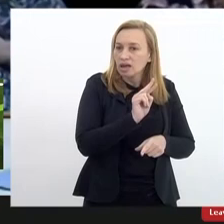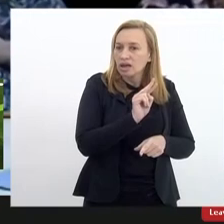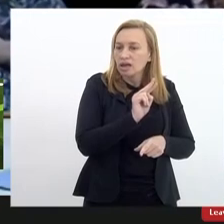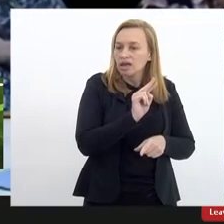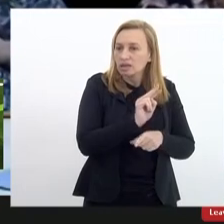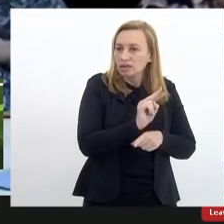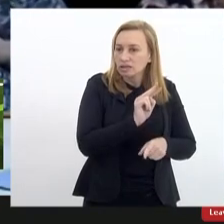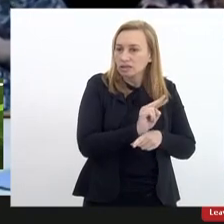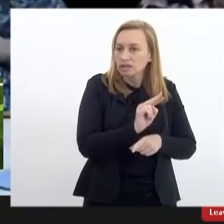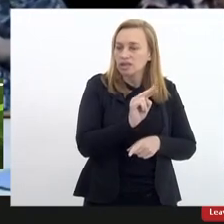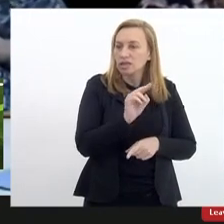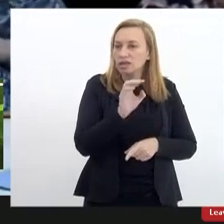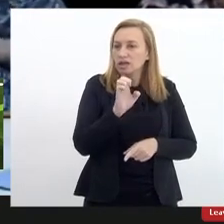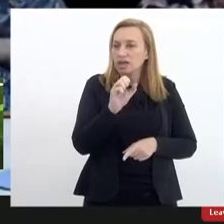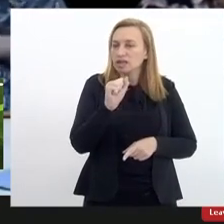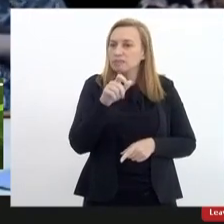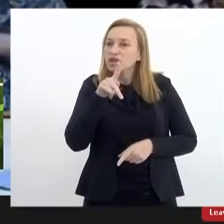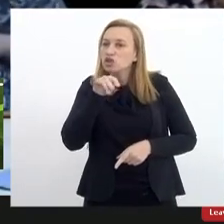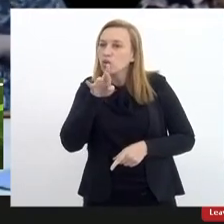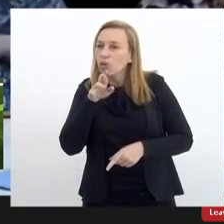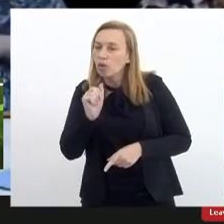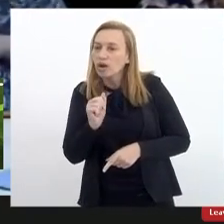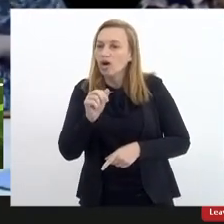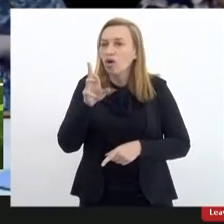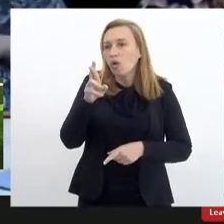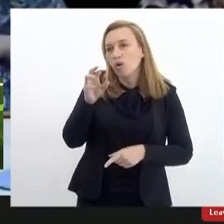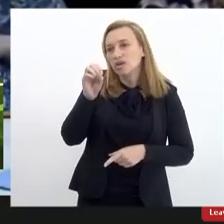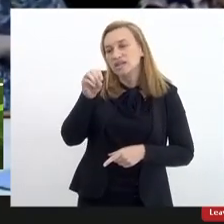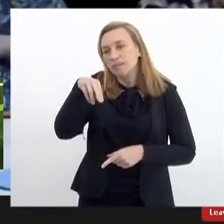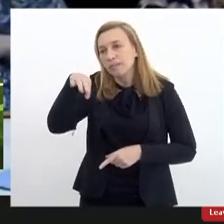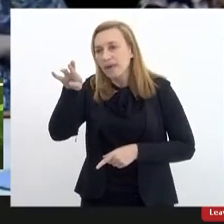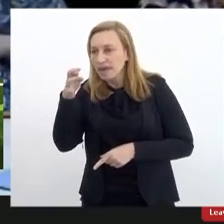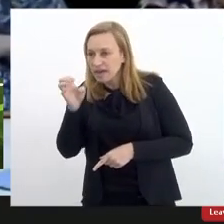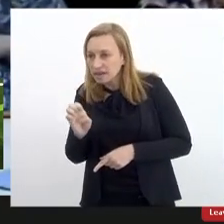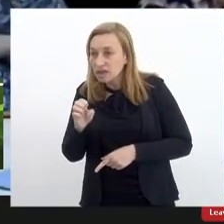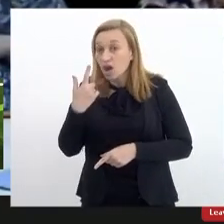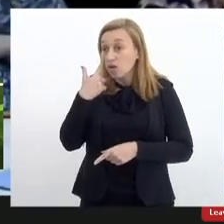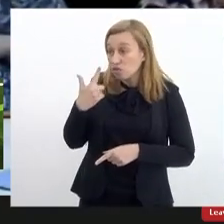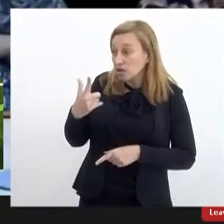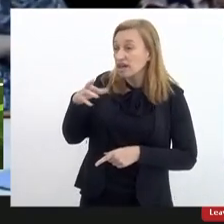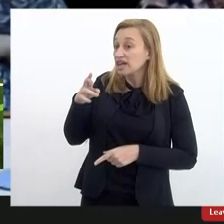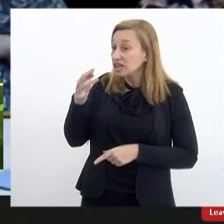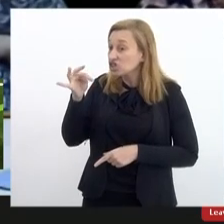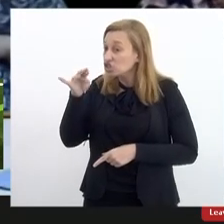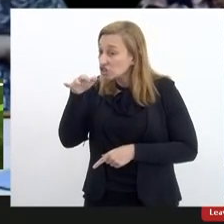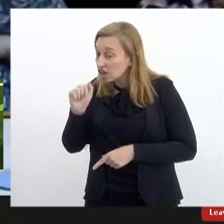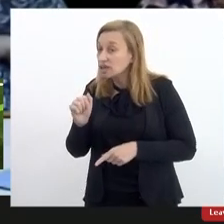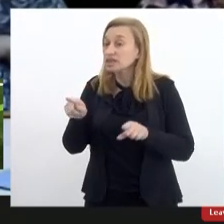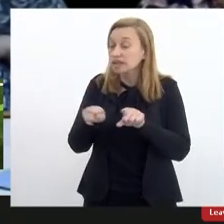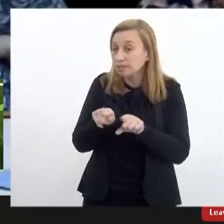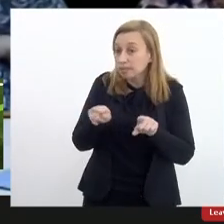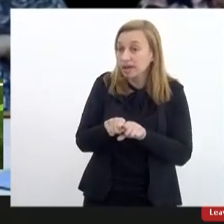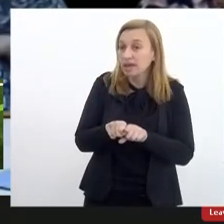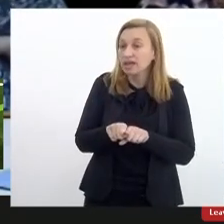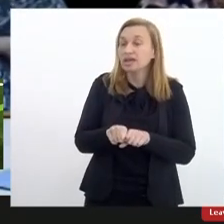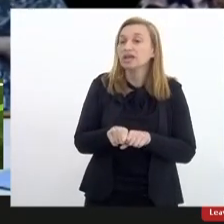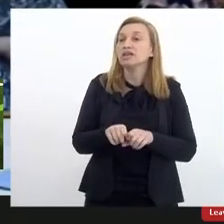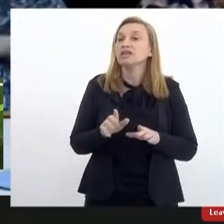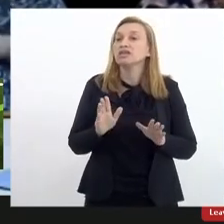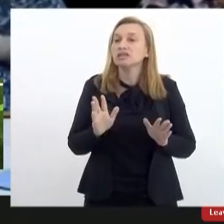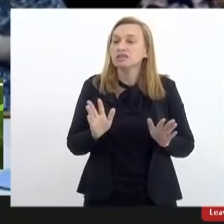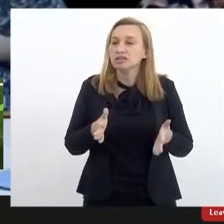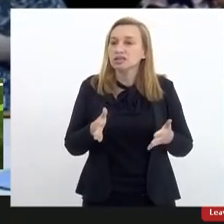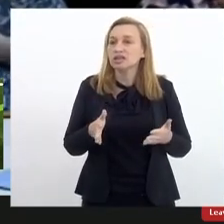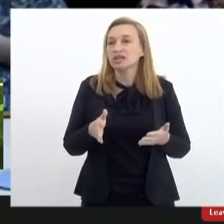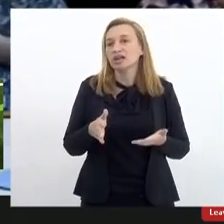Rosimeli Rosilene eu vi que a Cristiane também participou enfim eu já estava me